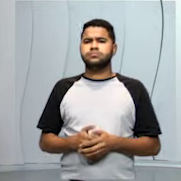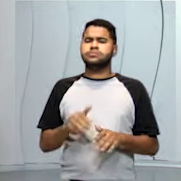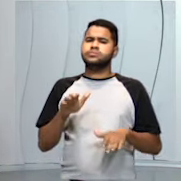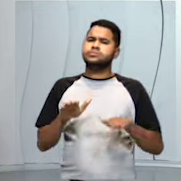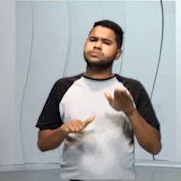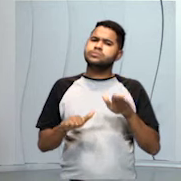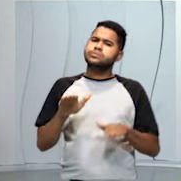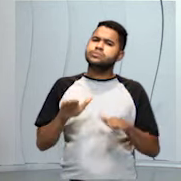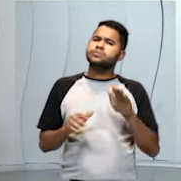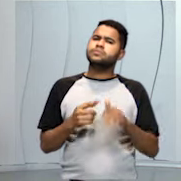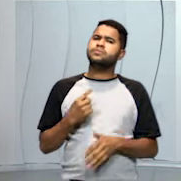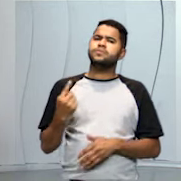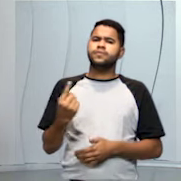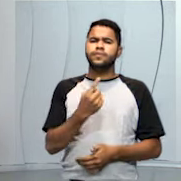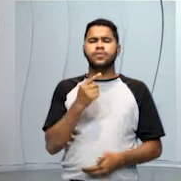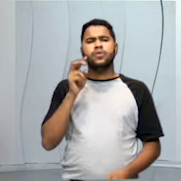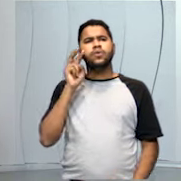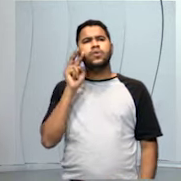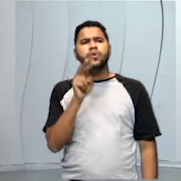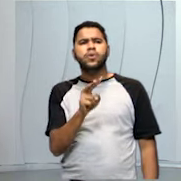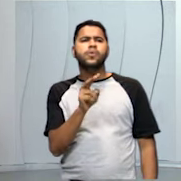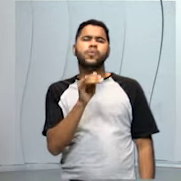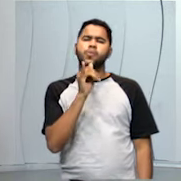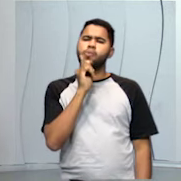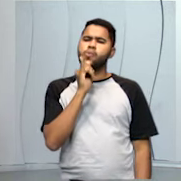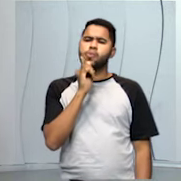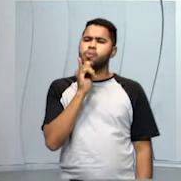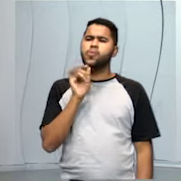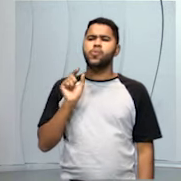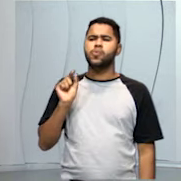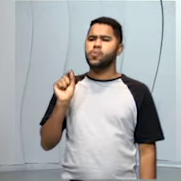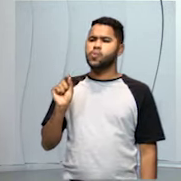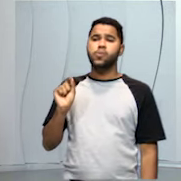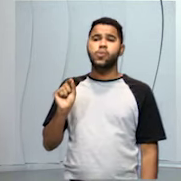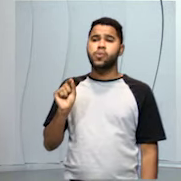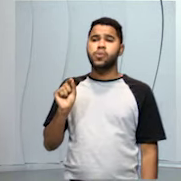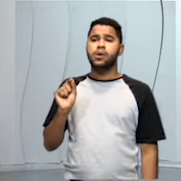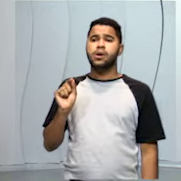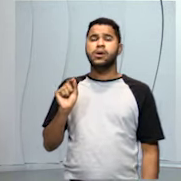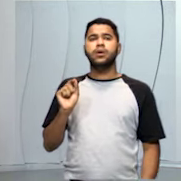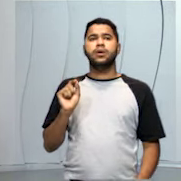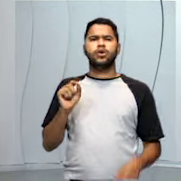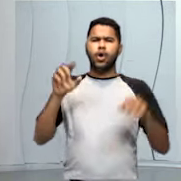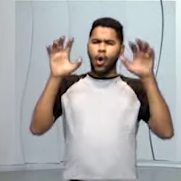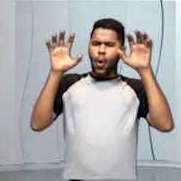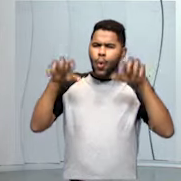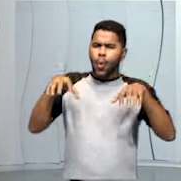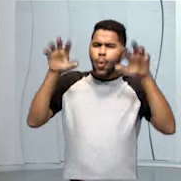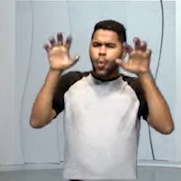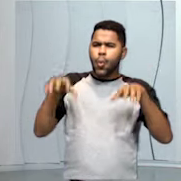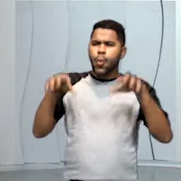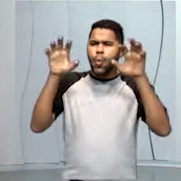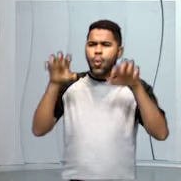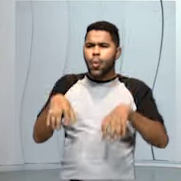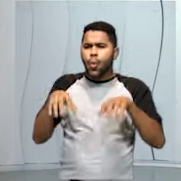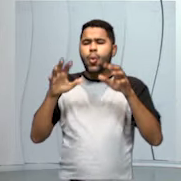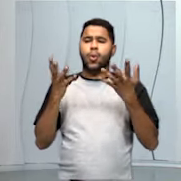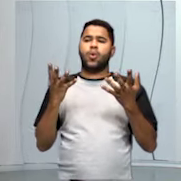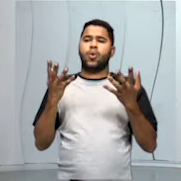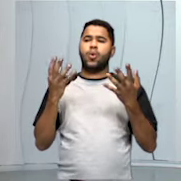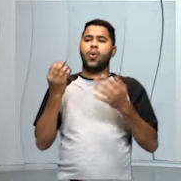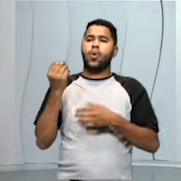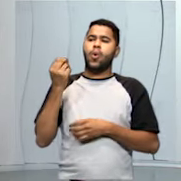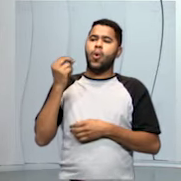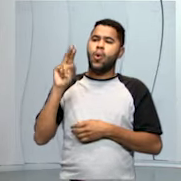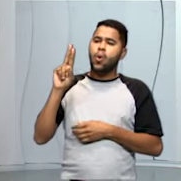vezes, nós vemos, por exemplo, que depois de uma chuva, depois de